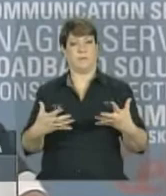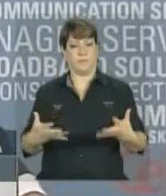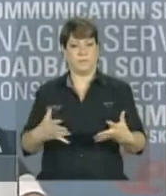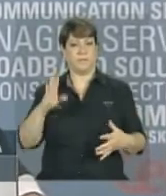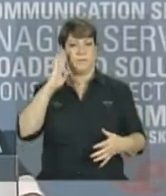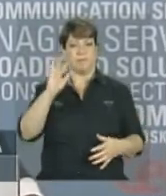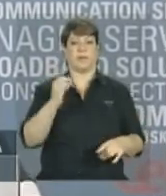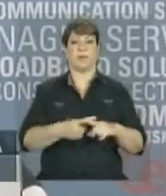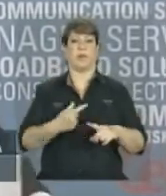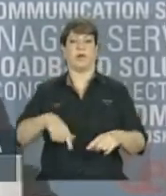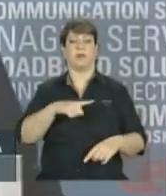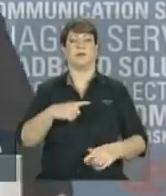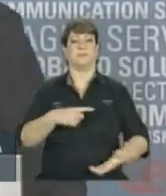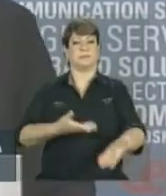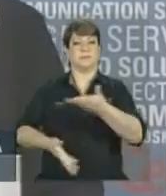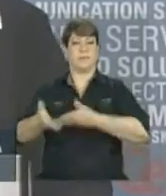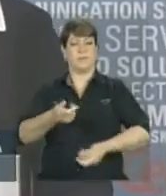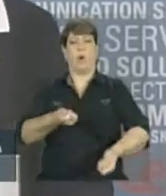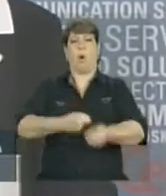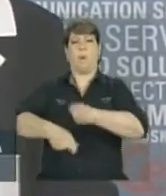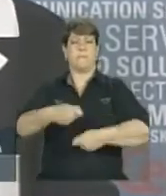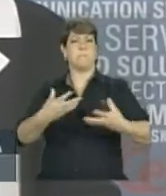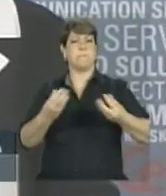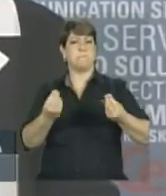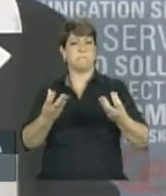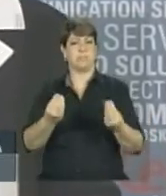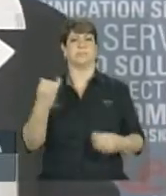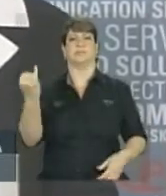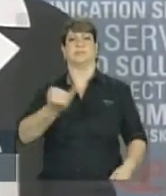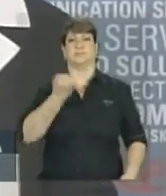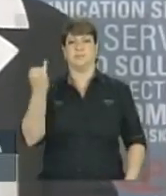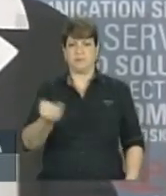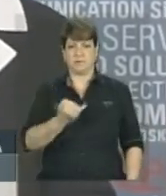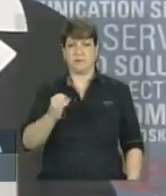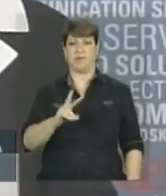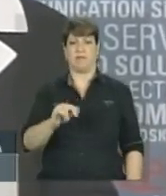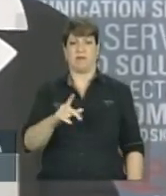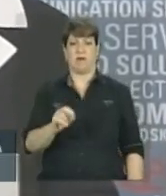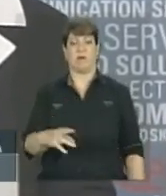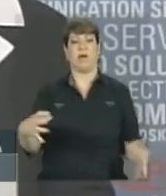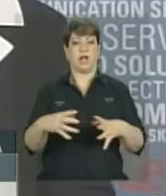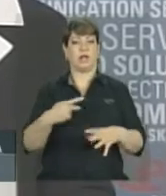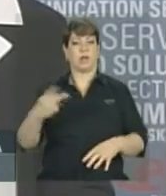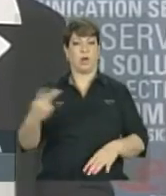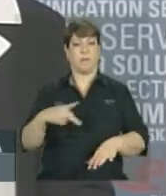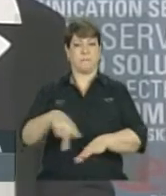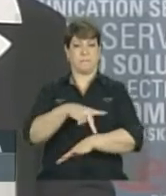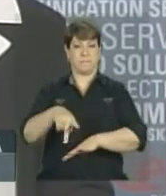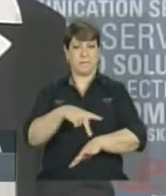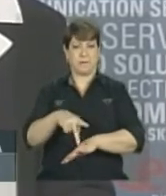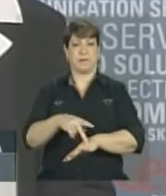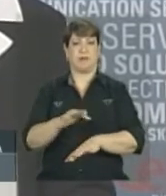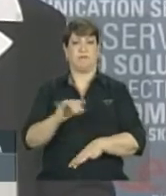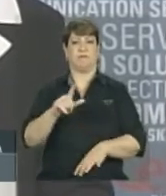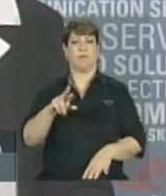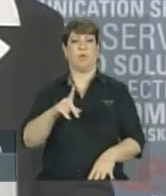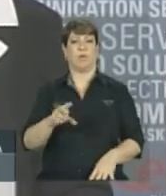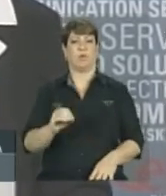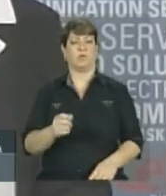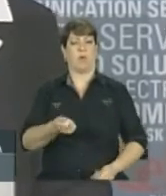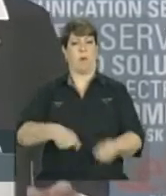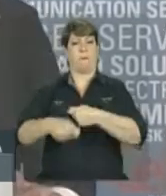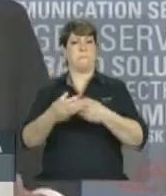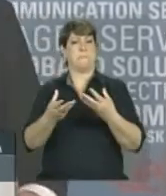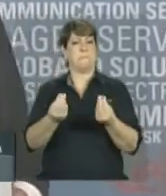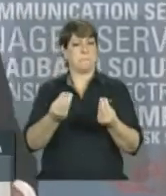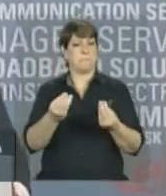uma relação comercial muito significativa entre os dois países, um fluxo de comércio muito